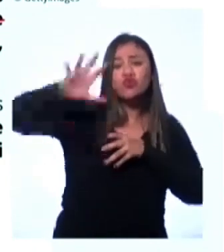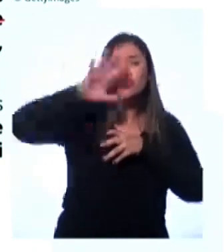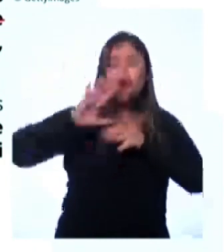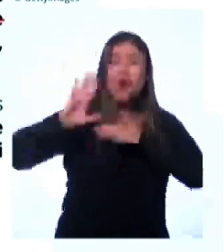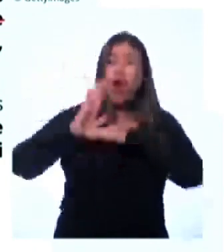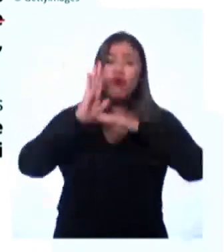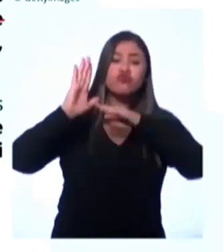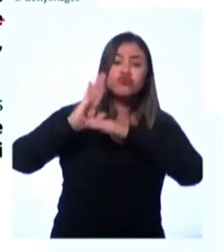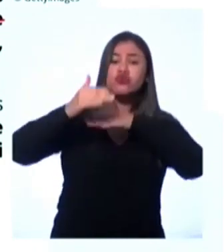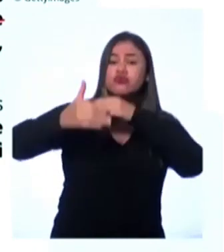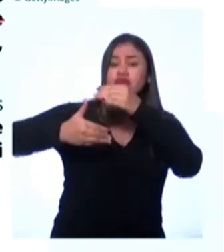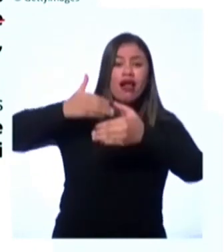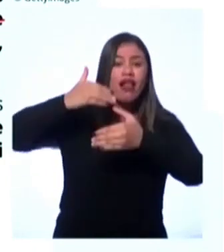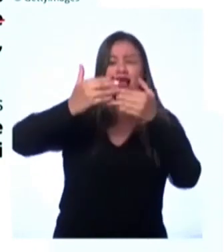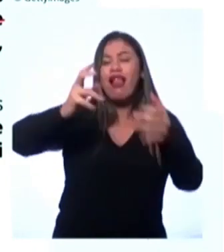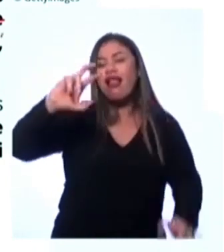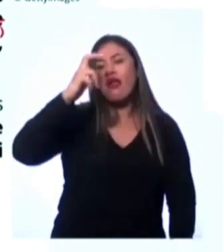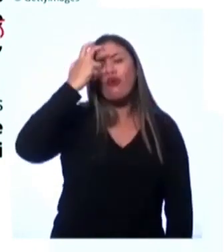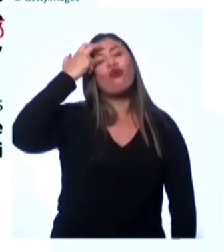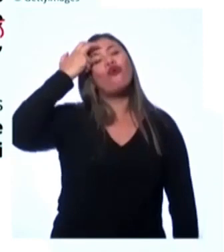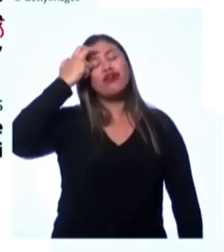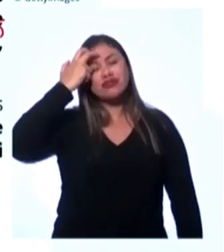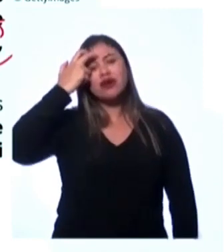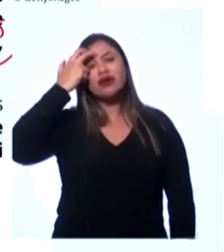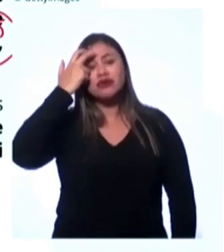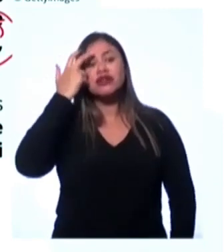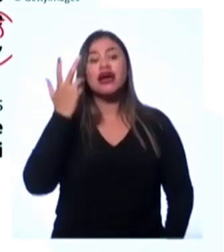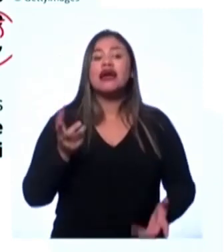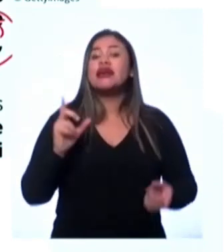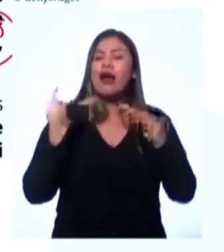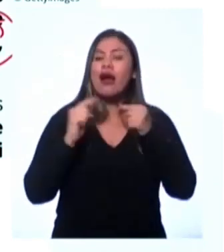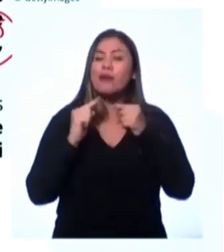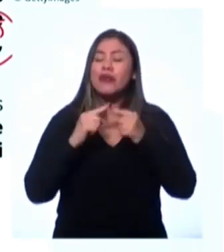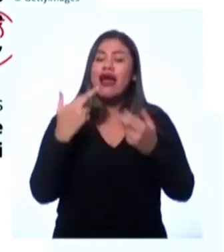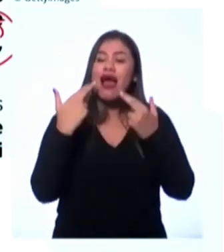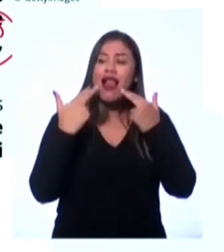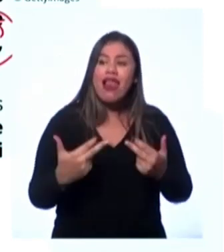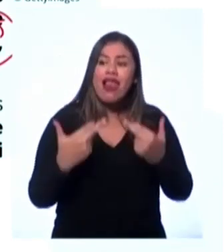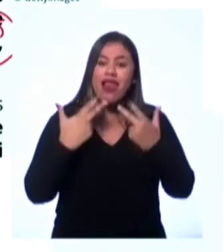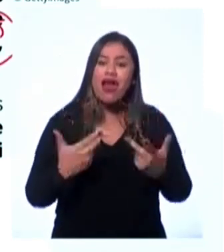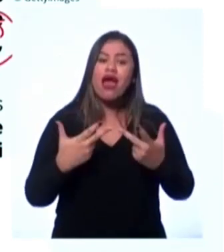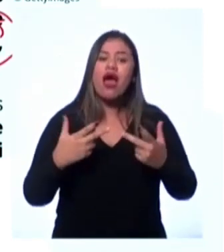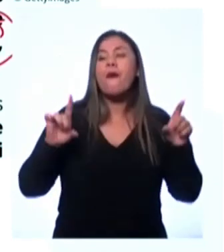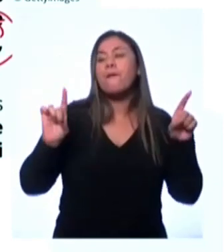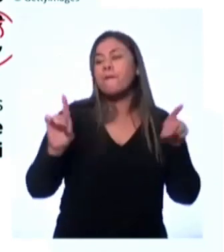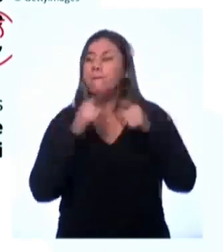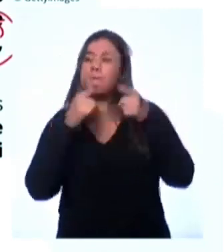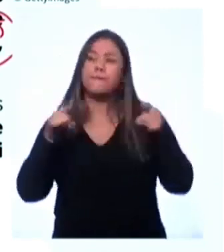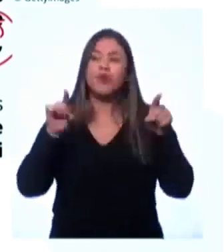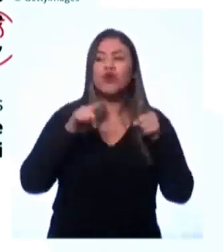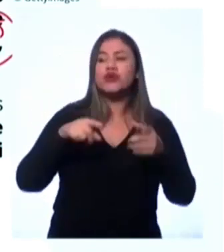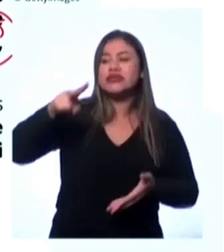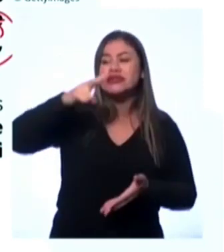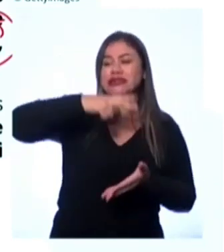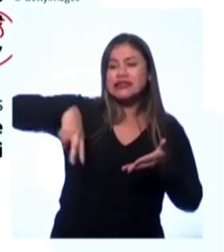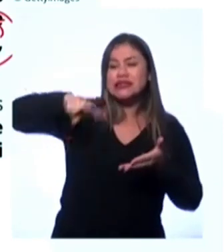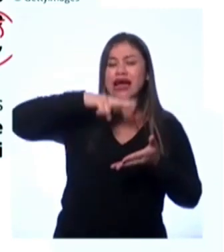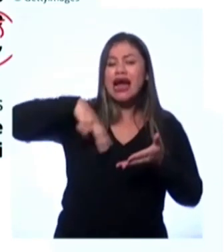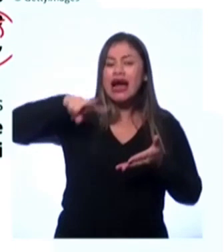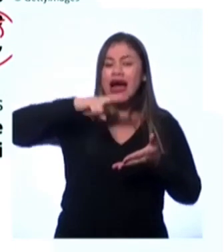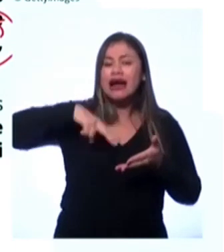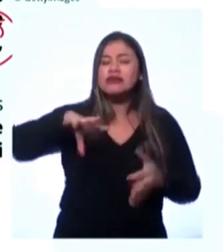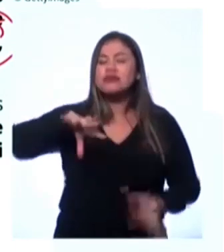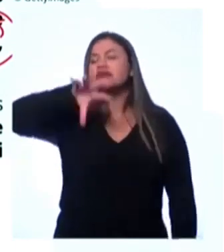formação da nossa cultura e que isso se reverte na língua, na música, nas danças, nos cheiros,